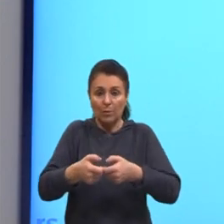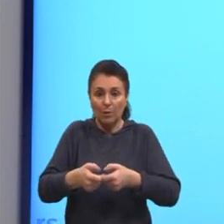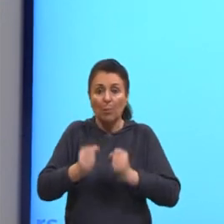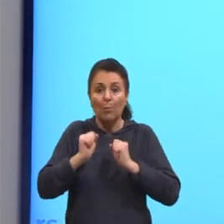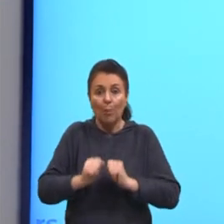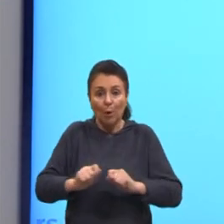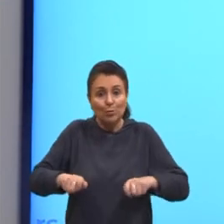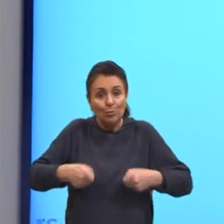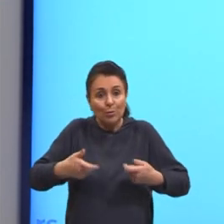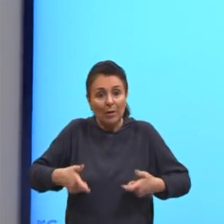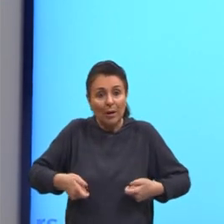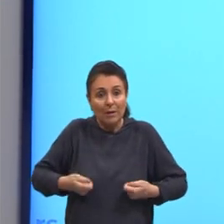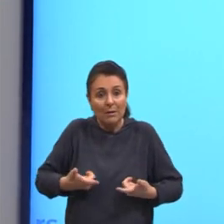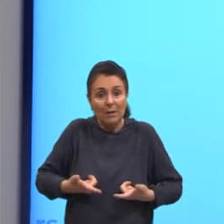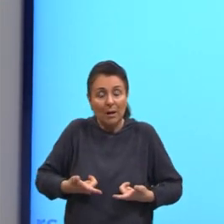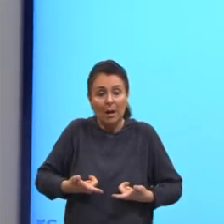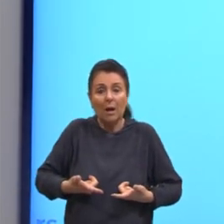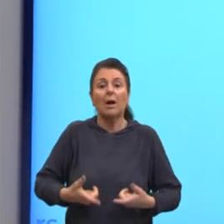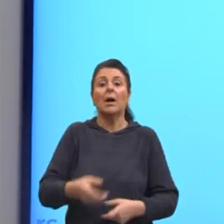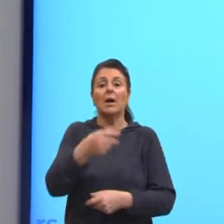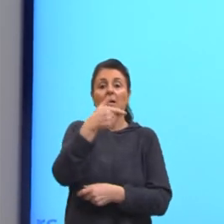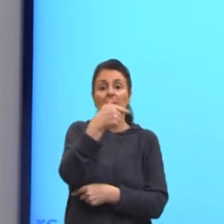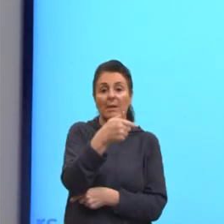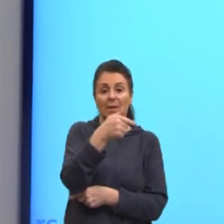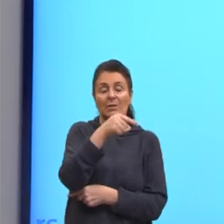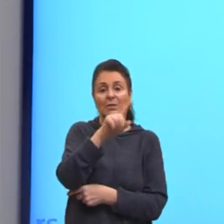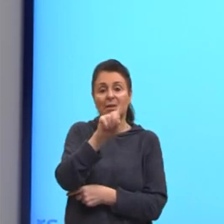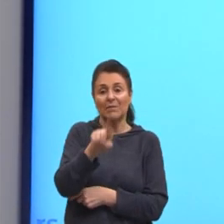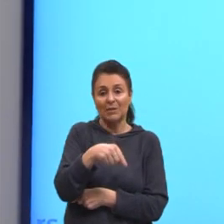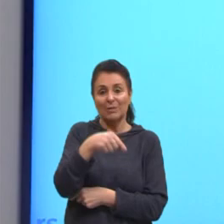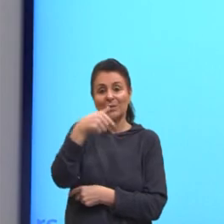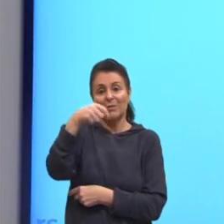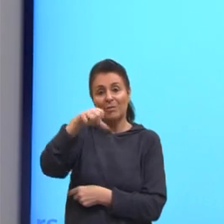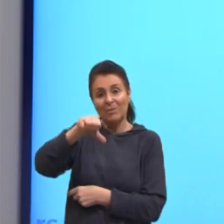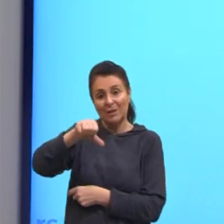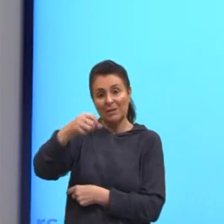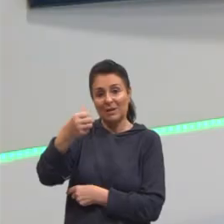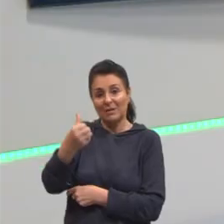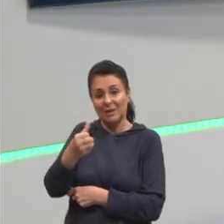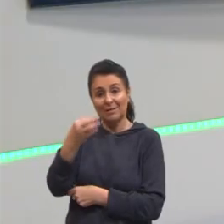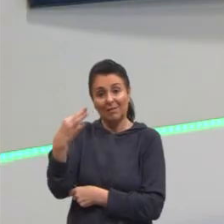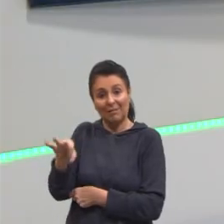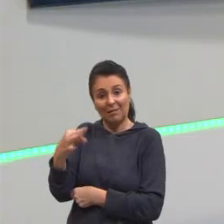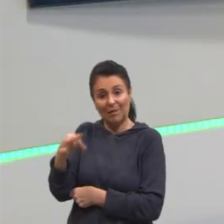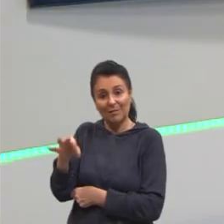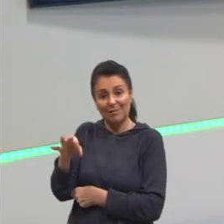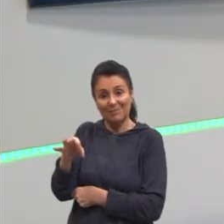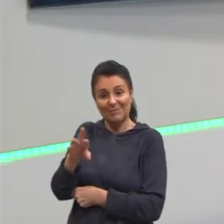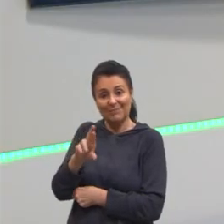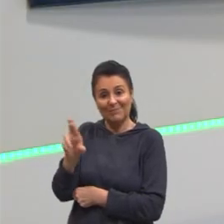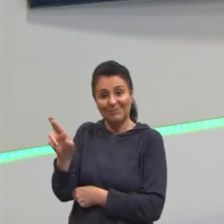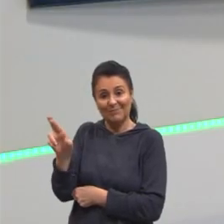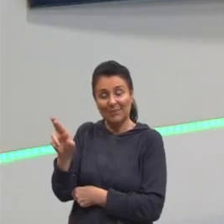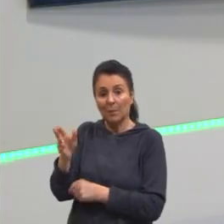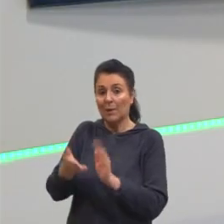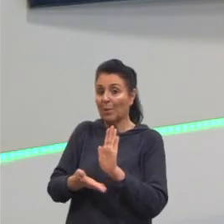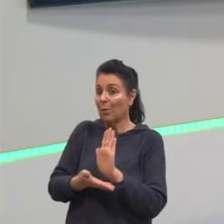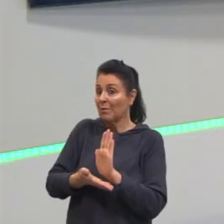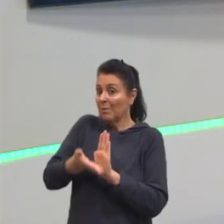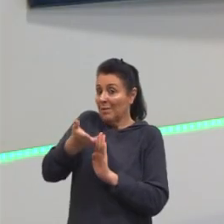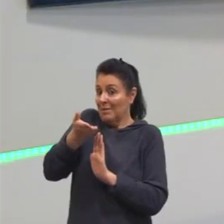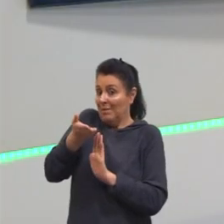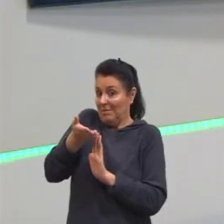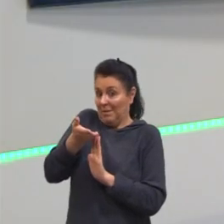agora R$ 7,96. Isso para não ultrapassar aquele gasto de R$